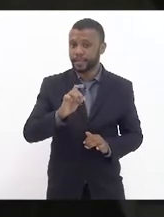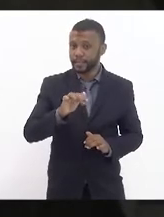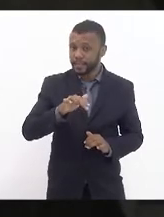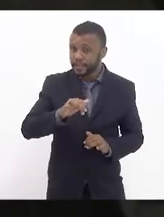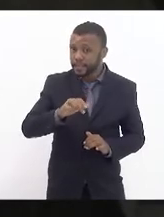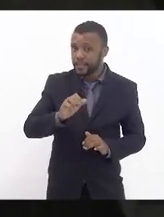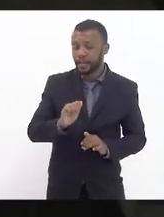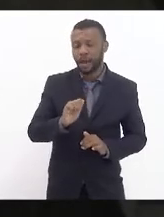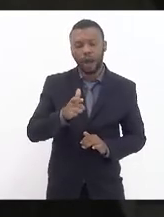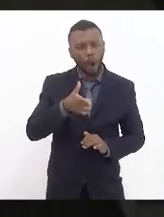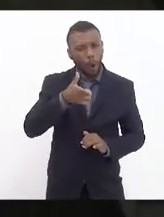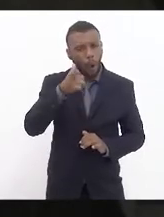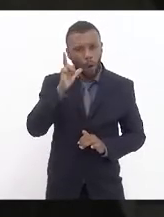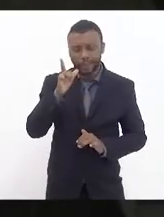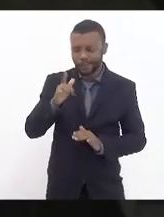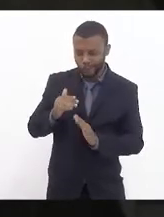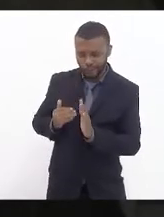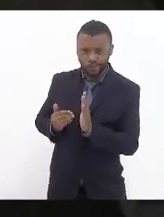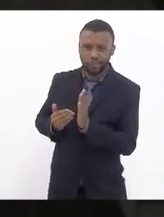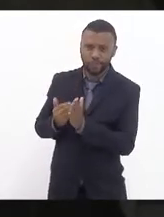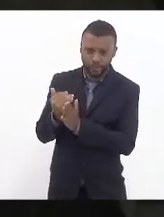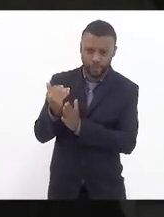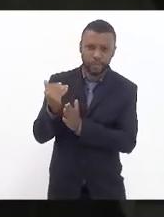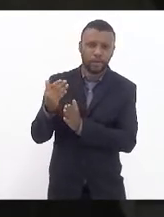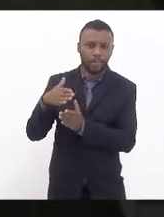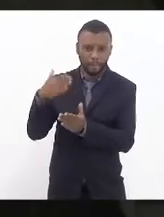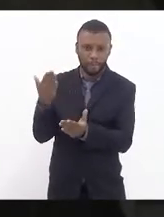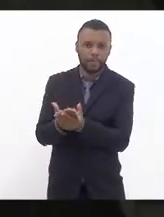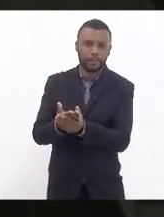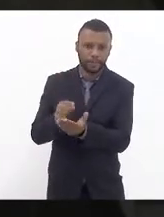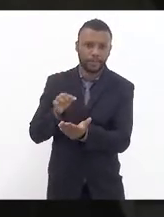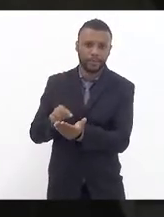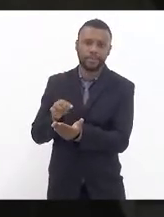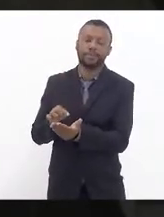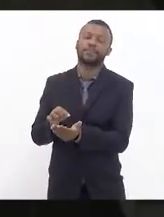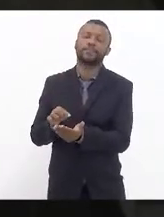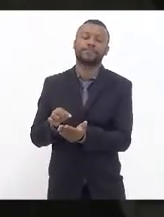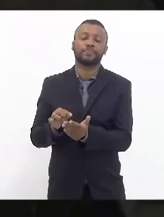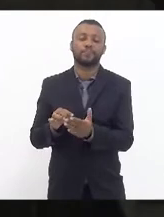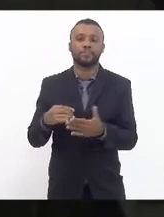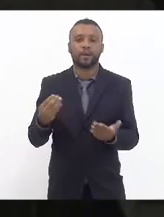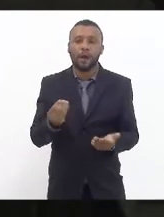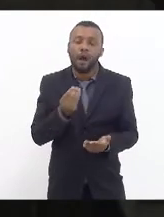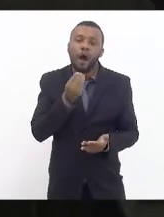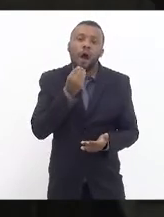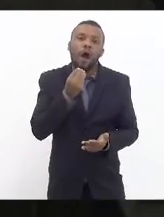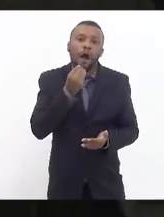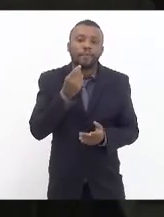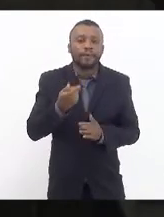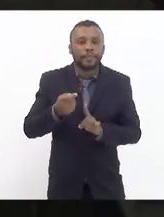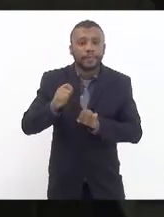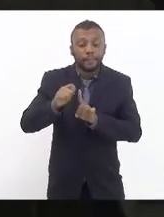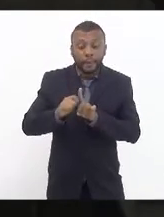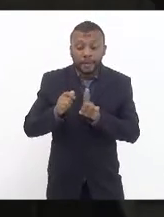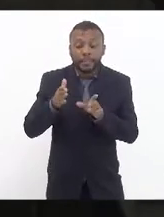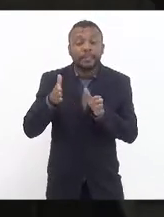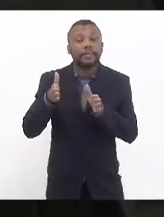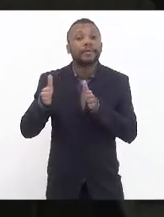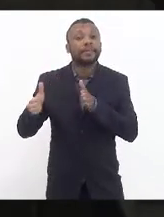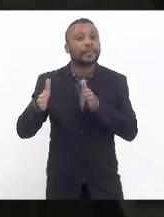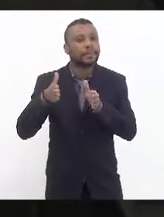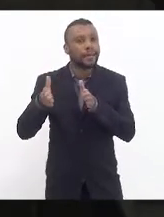de ontem. E, evidentemente, este é o mês da janela eleitoral.